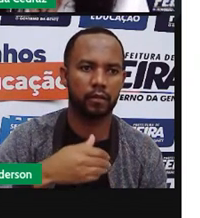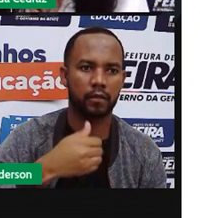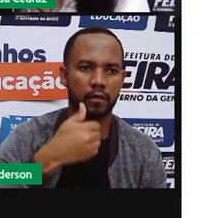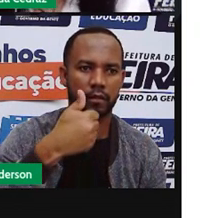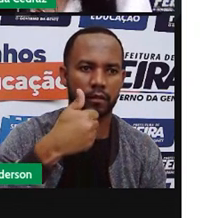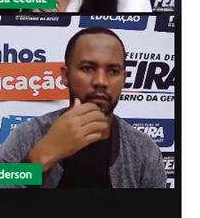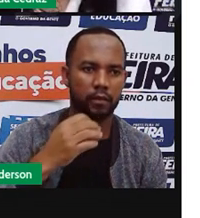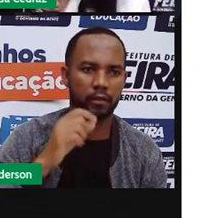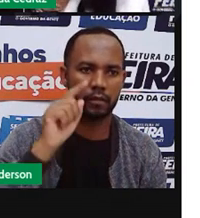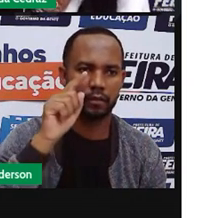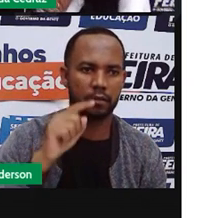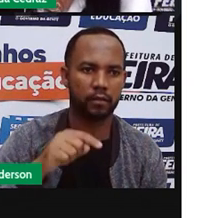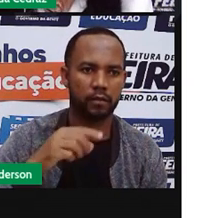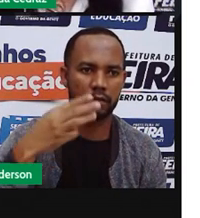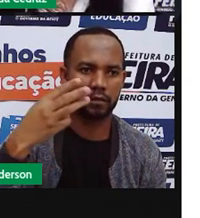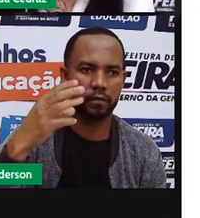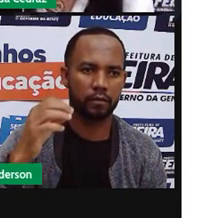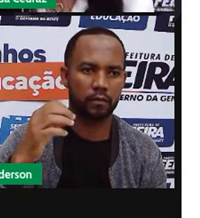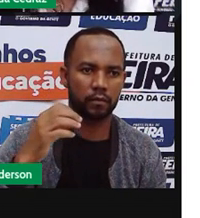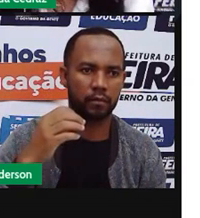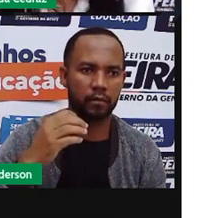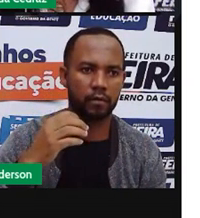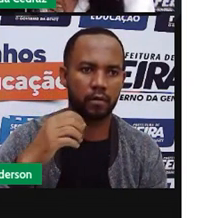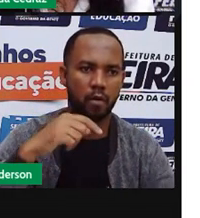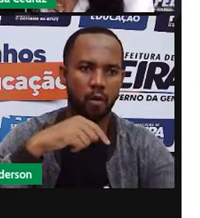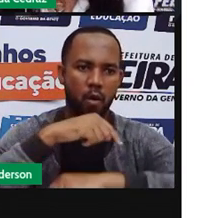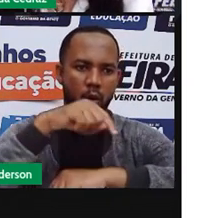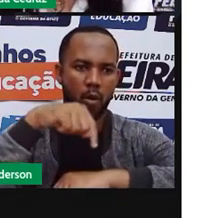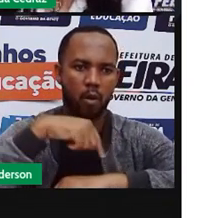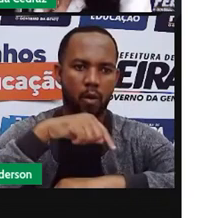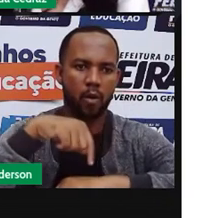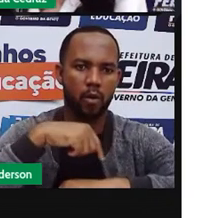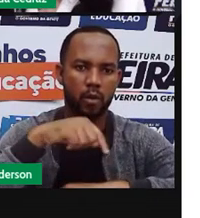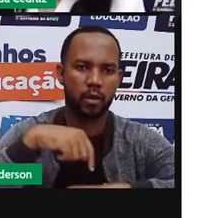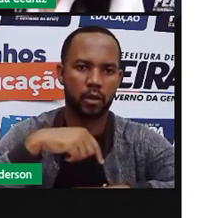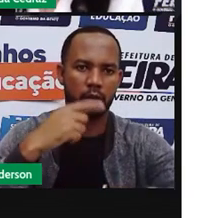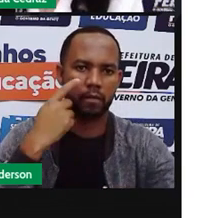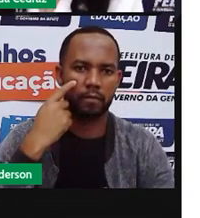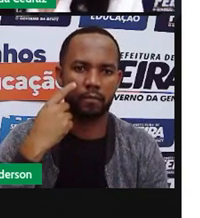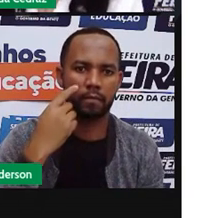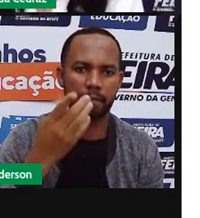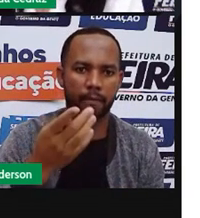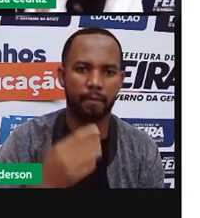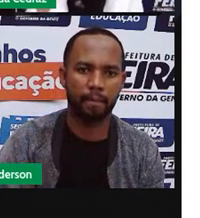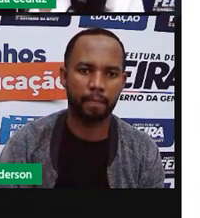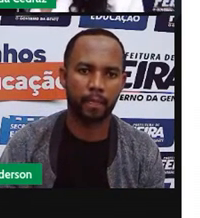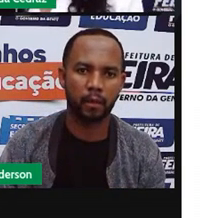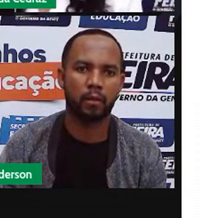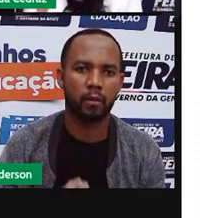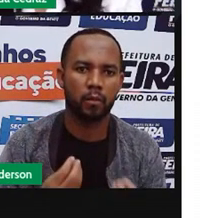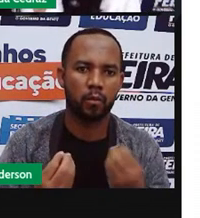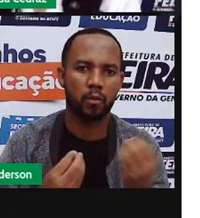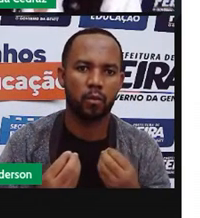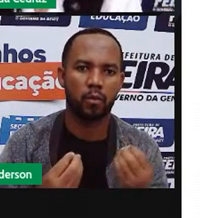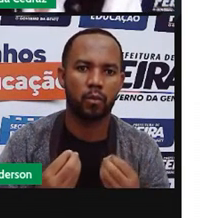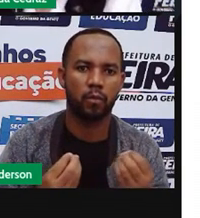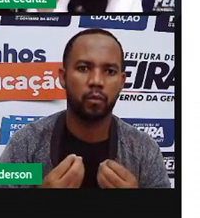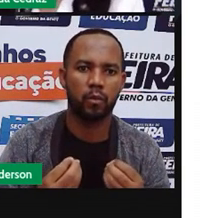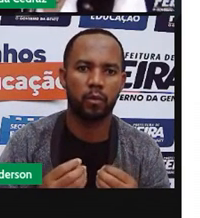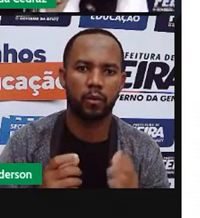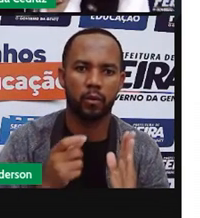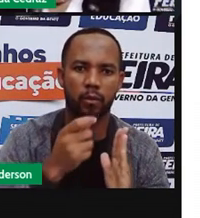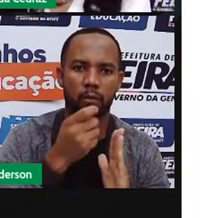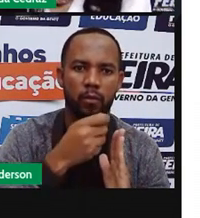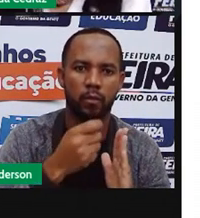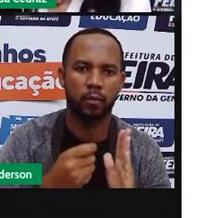também passou uma hora e trinta olha só como foi que ele registrou